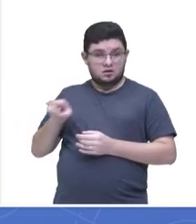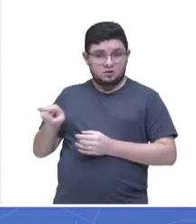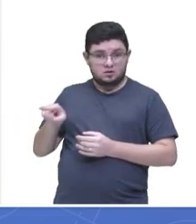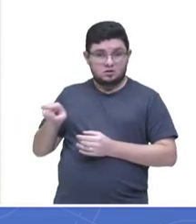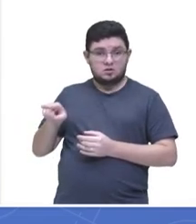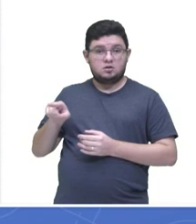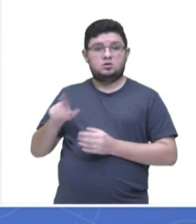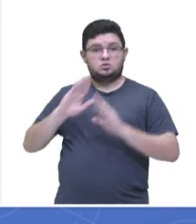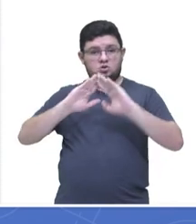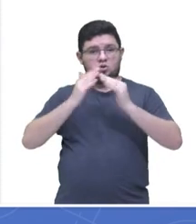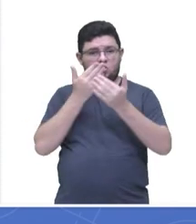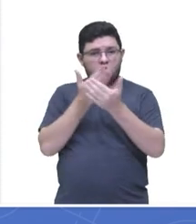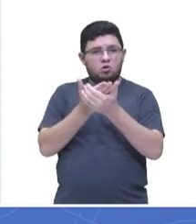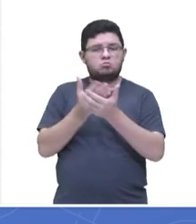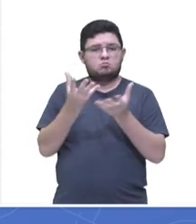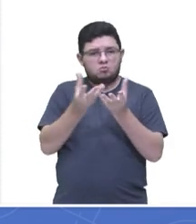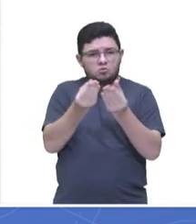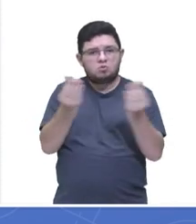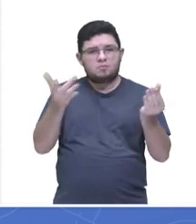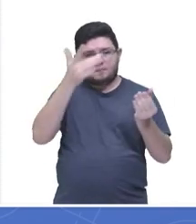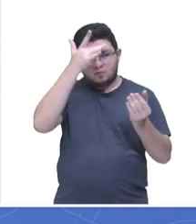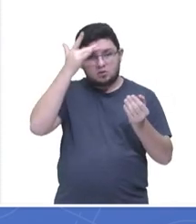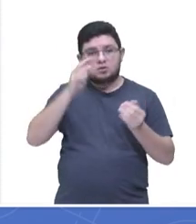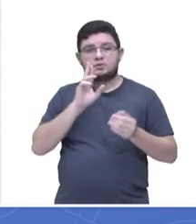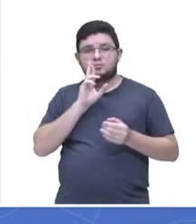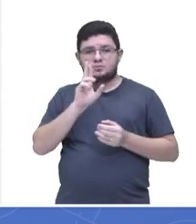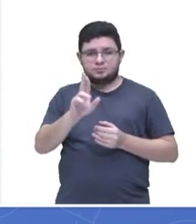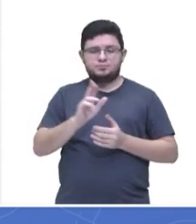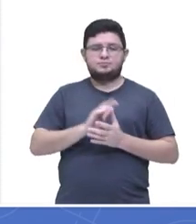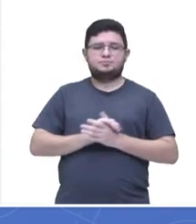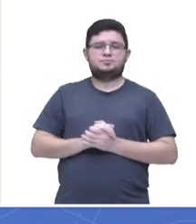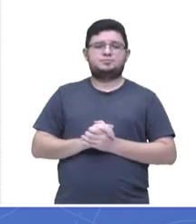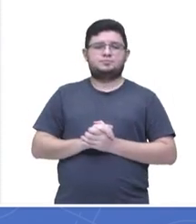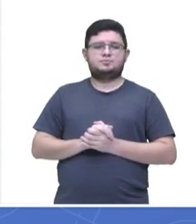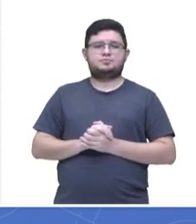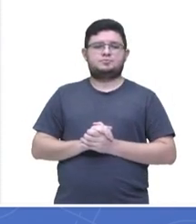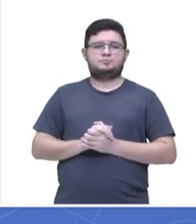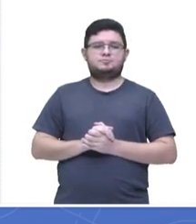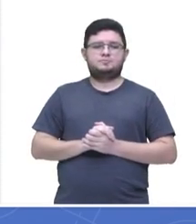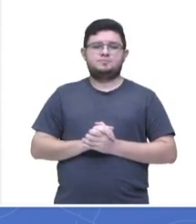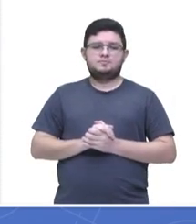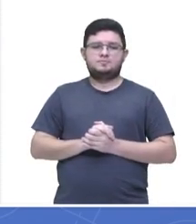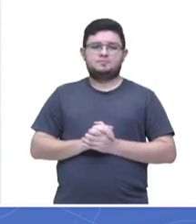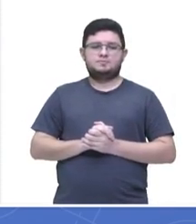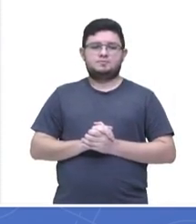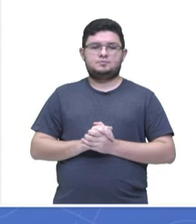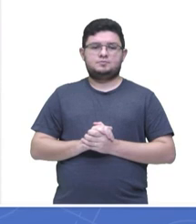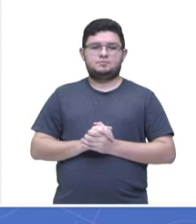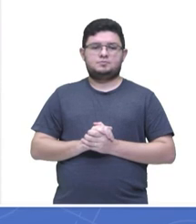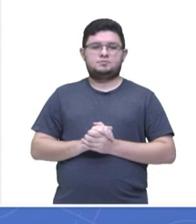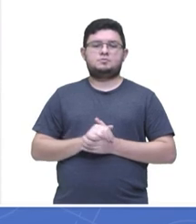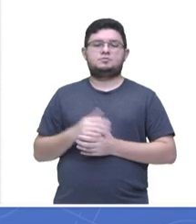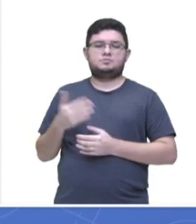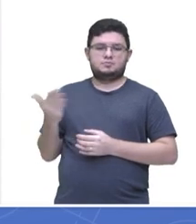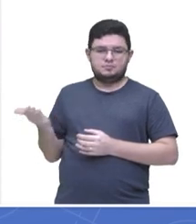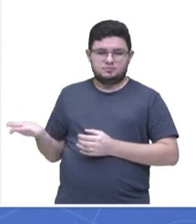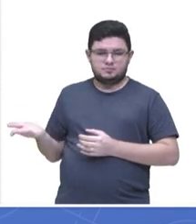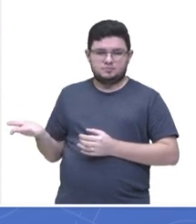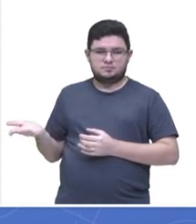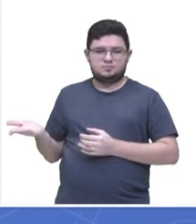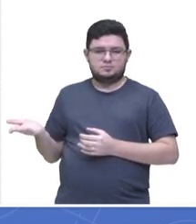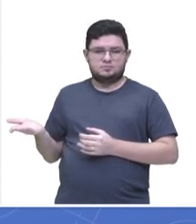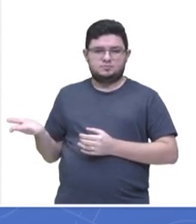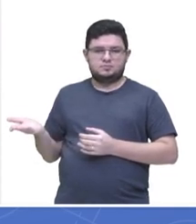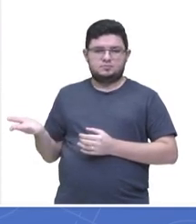bombando no nosso exercitando, não é? Lá de Humaitá colocou que é a letra C. A Yasmin colocou letra C da